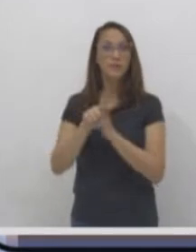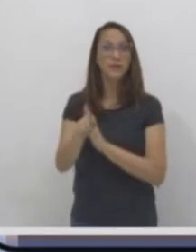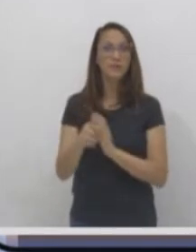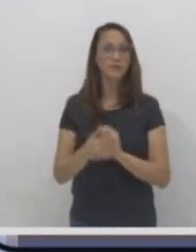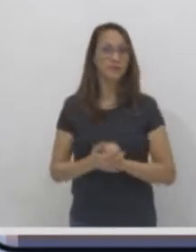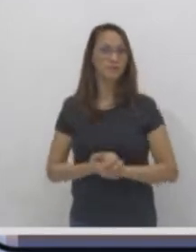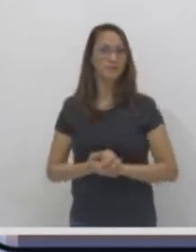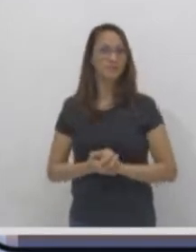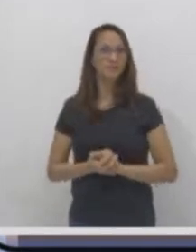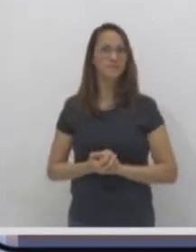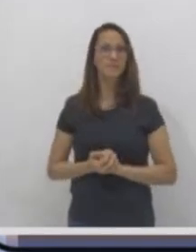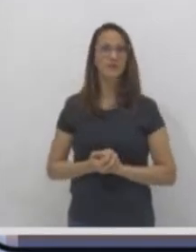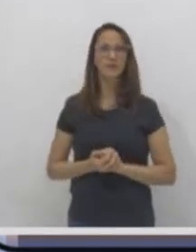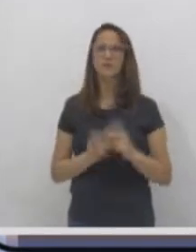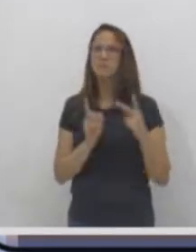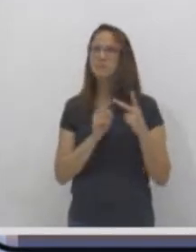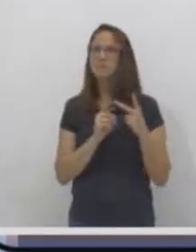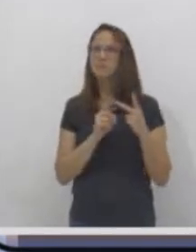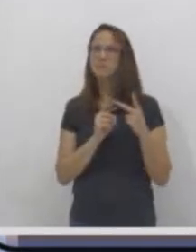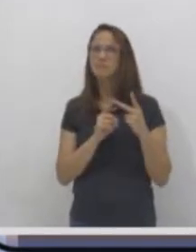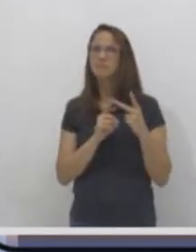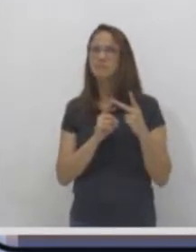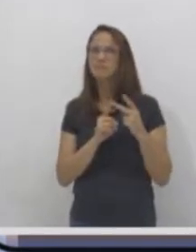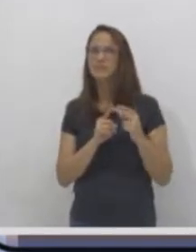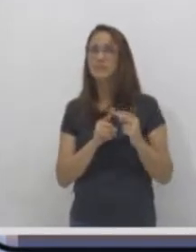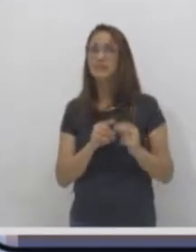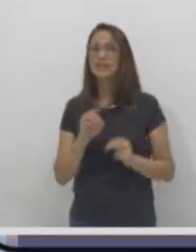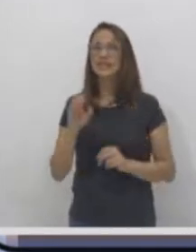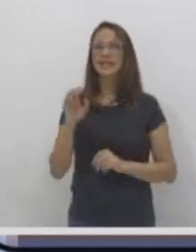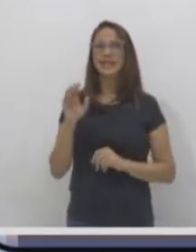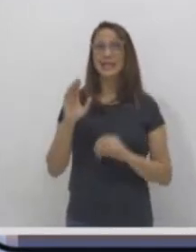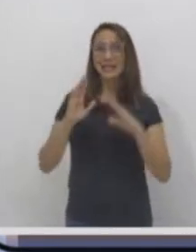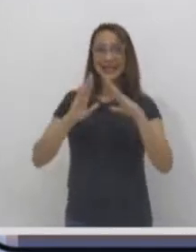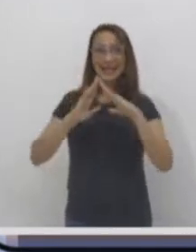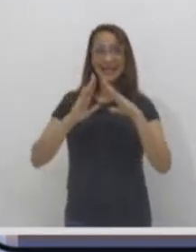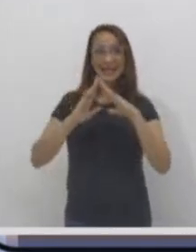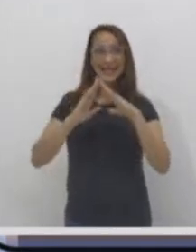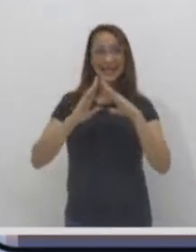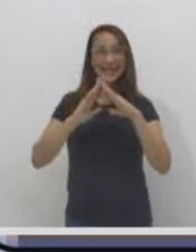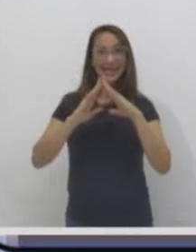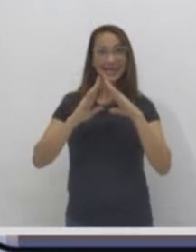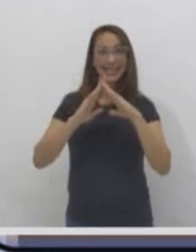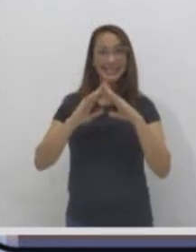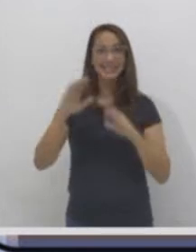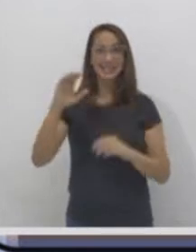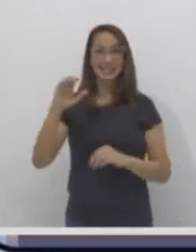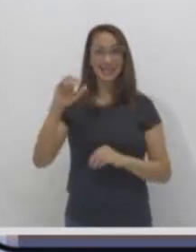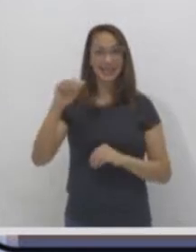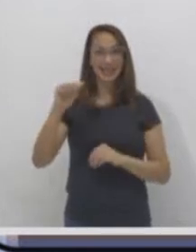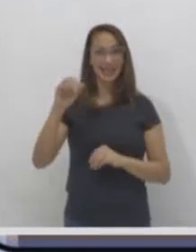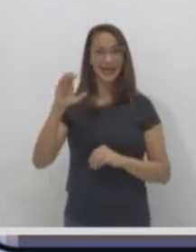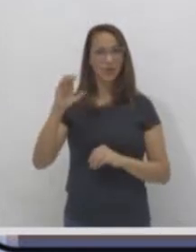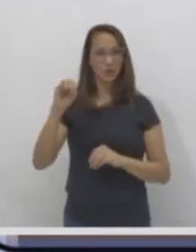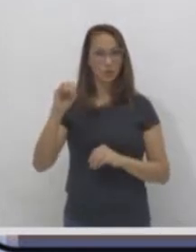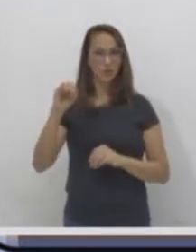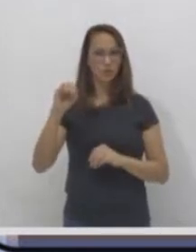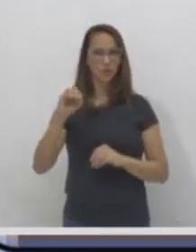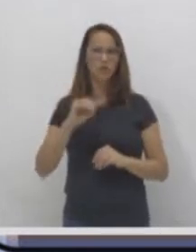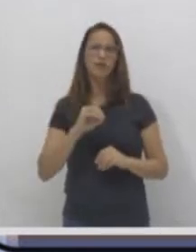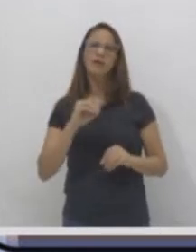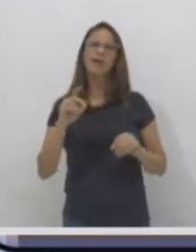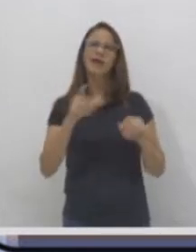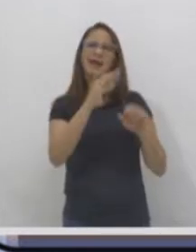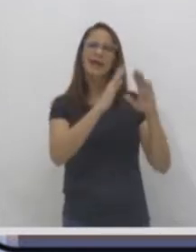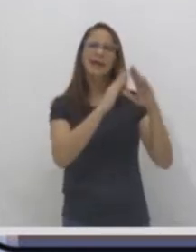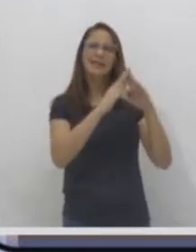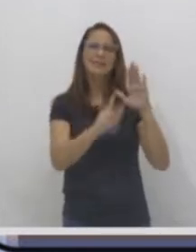aí? Quem é o dono da casa de caco? Vocês lembram? Quem é o dono? Tem alguém na linha aí, produção? Opa,